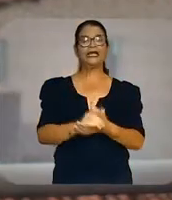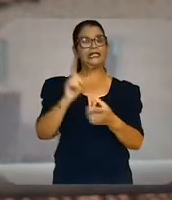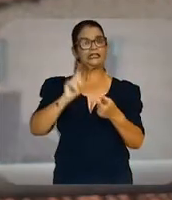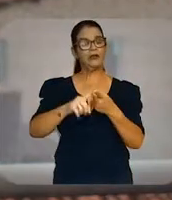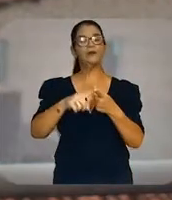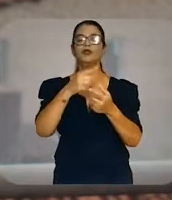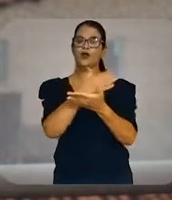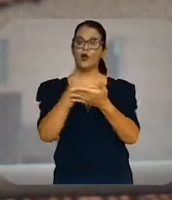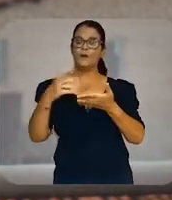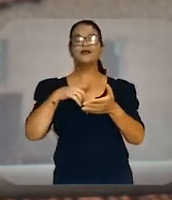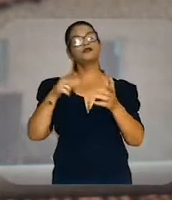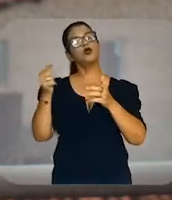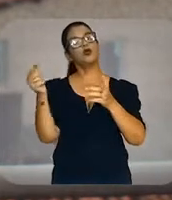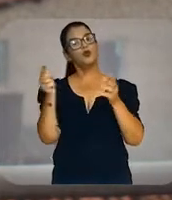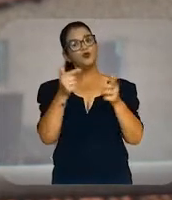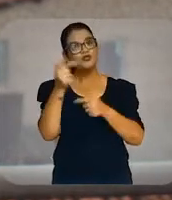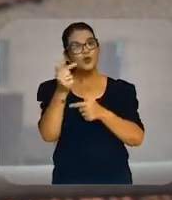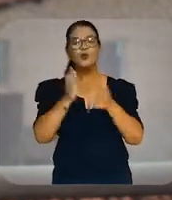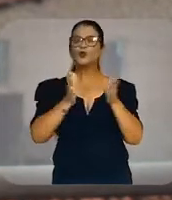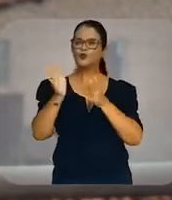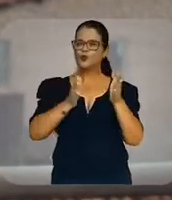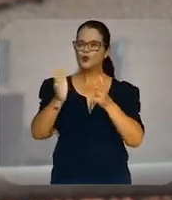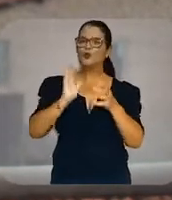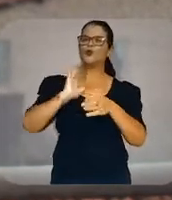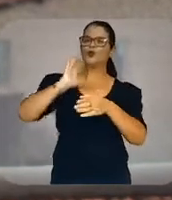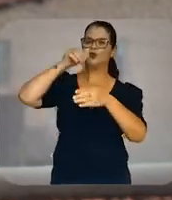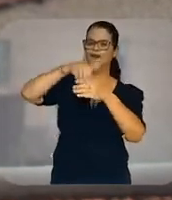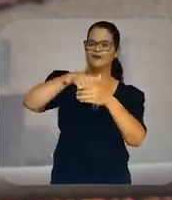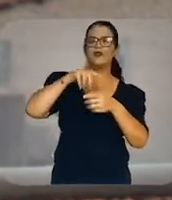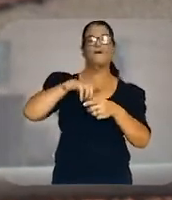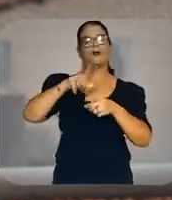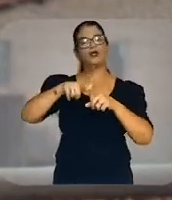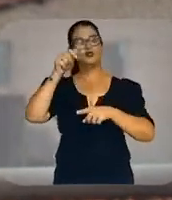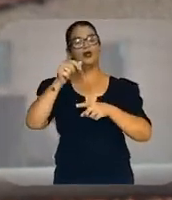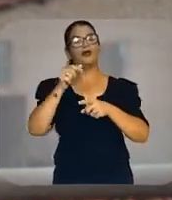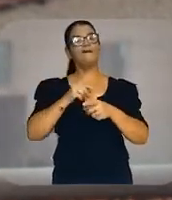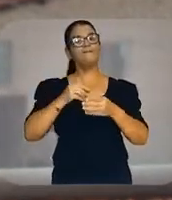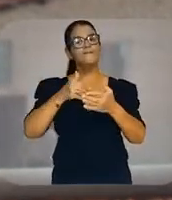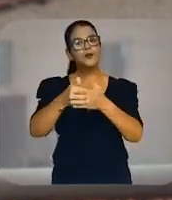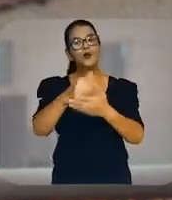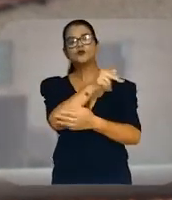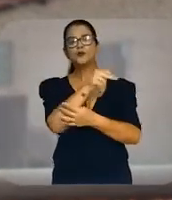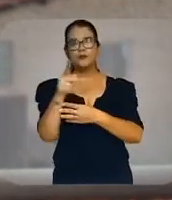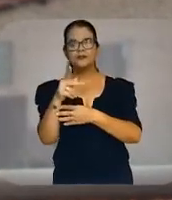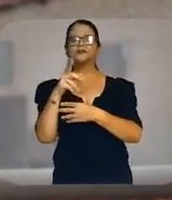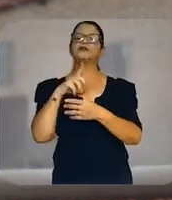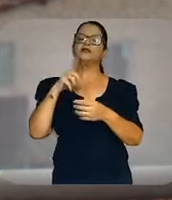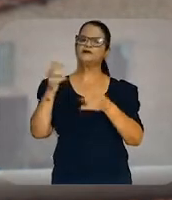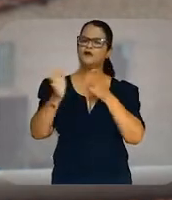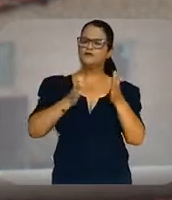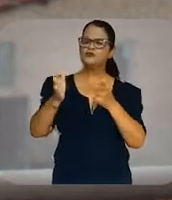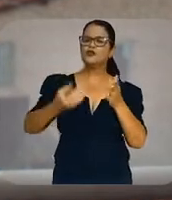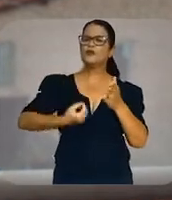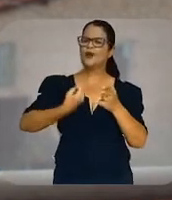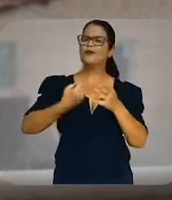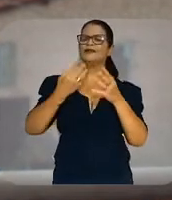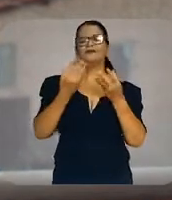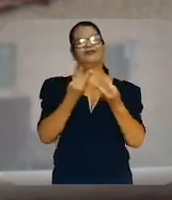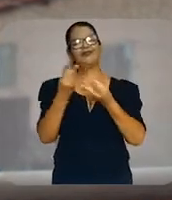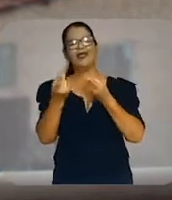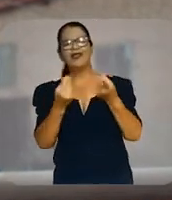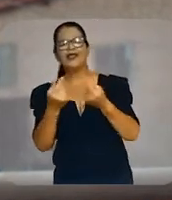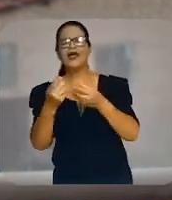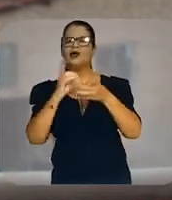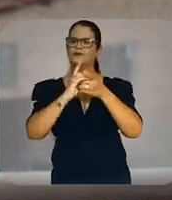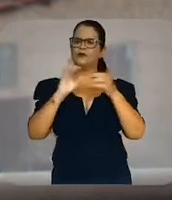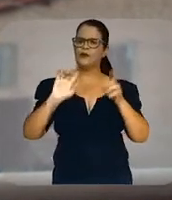Também está começando o segundo turno para definir quem será nosso próximo presidente. Vivemos um momento muito delicado